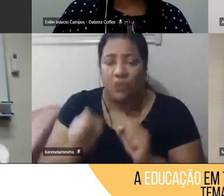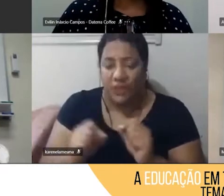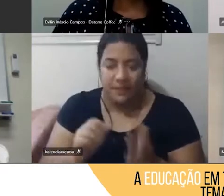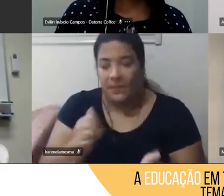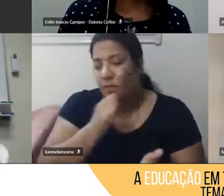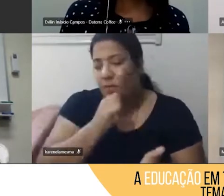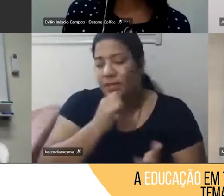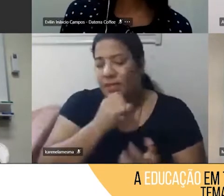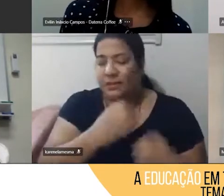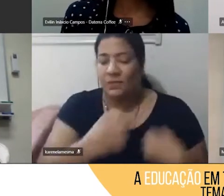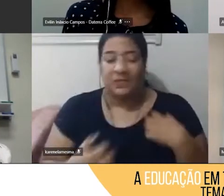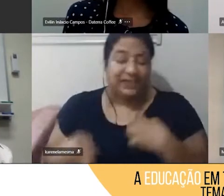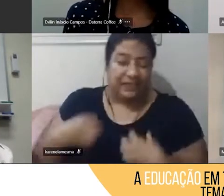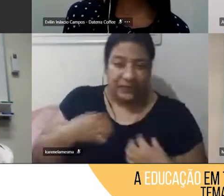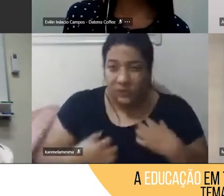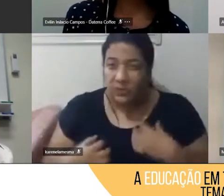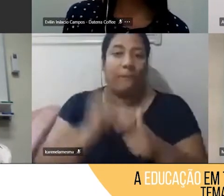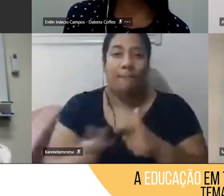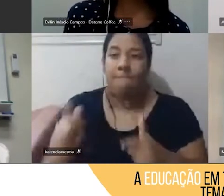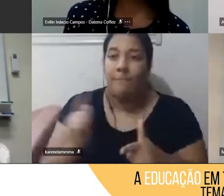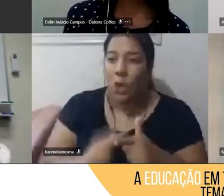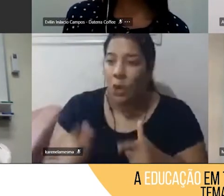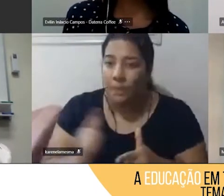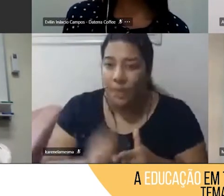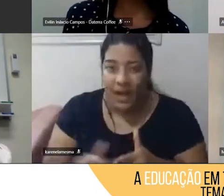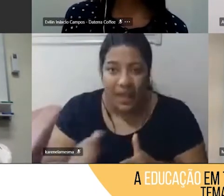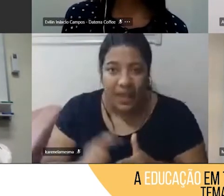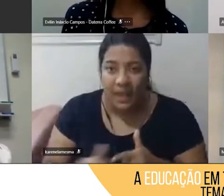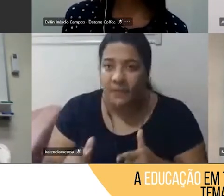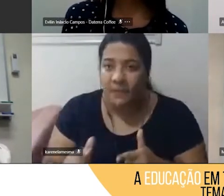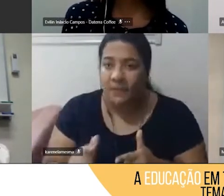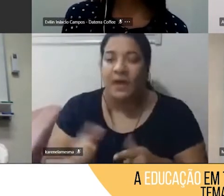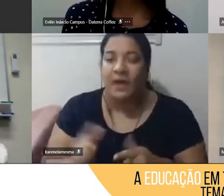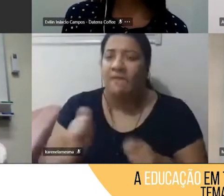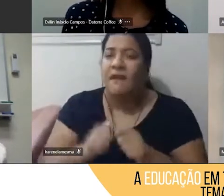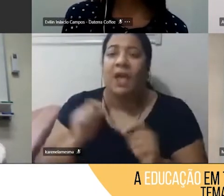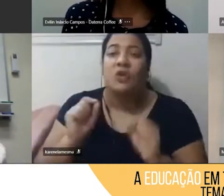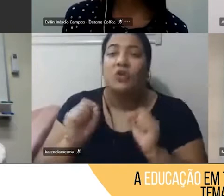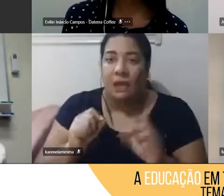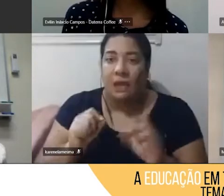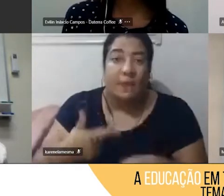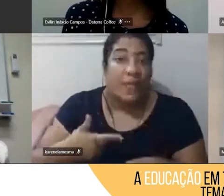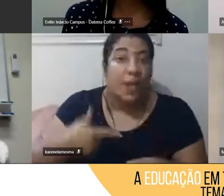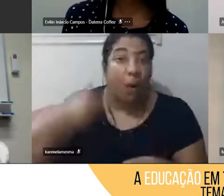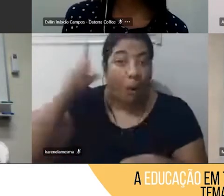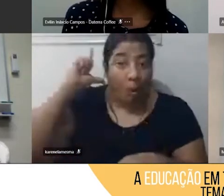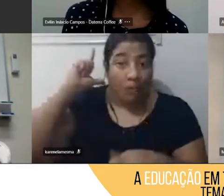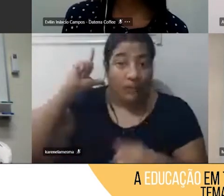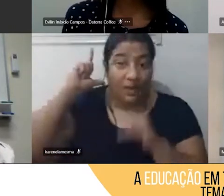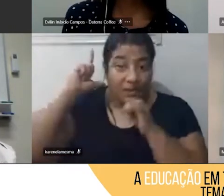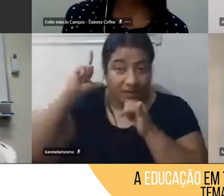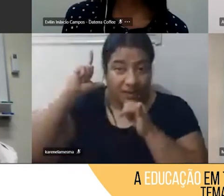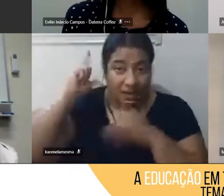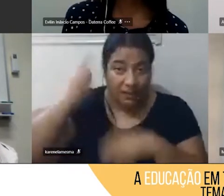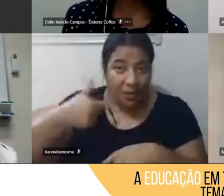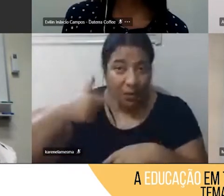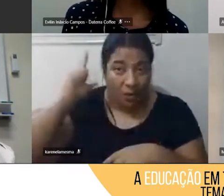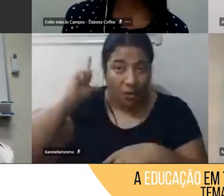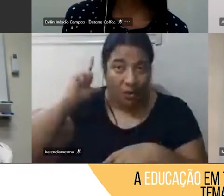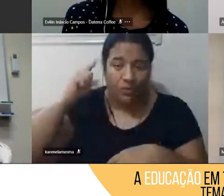problema, ontem mesmo nós estávamos discutindo o problema de que às vezes alguns jovens não